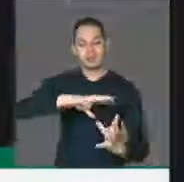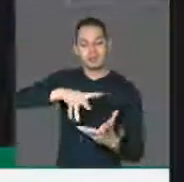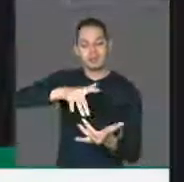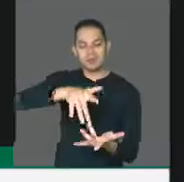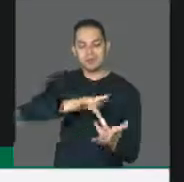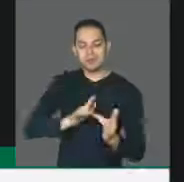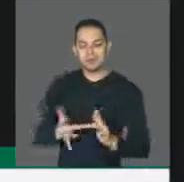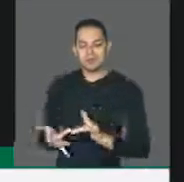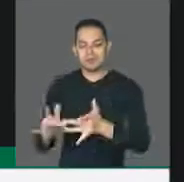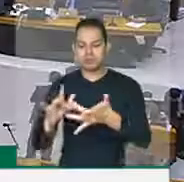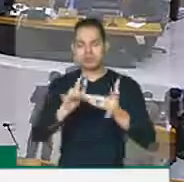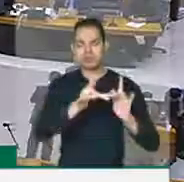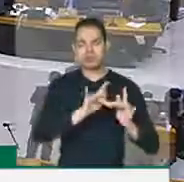esse equívoco. Muito obrigado, senhor presidente.